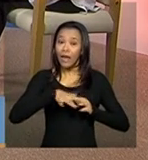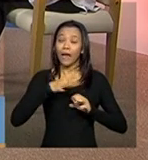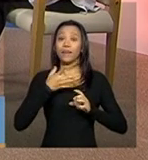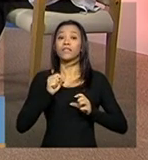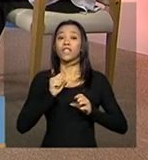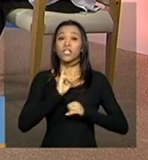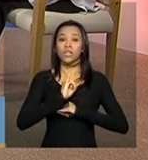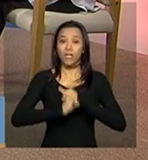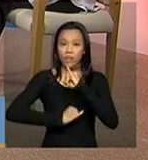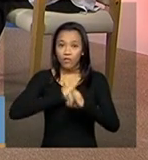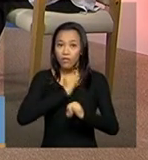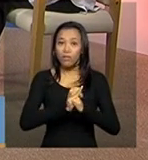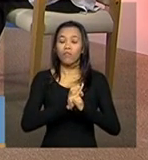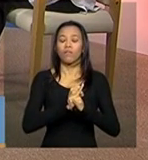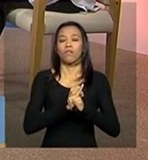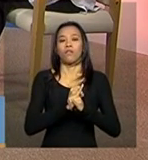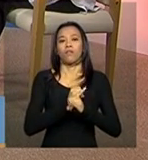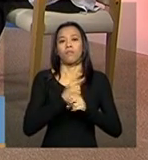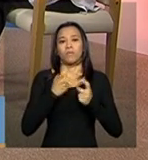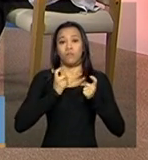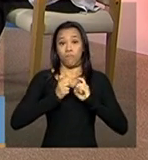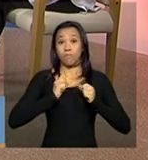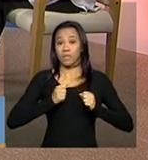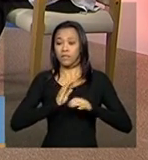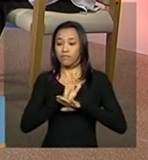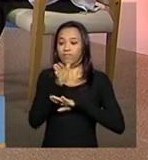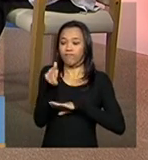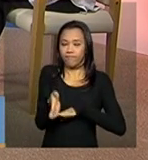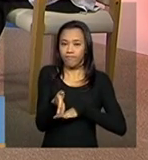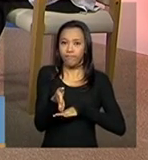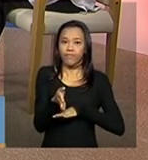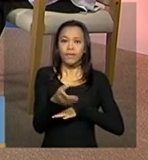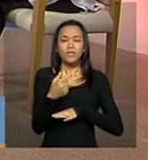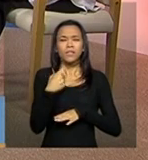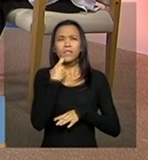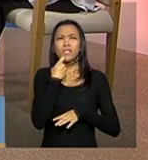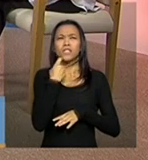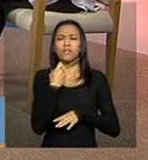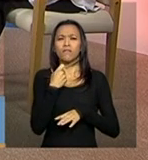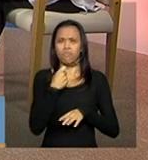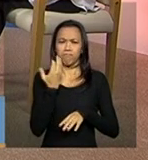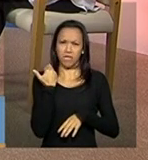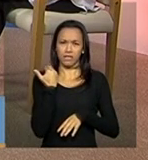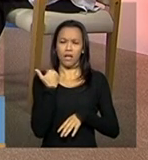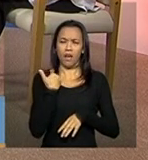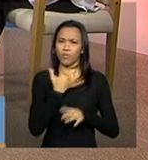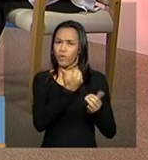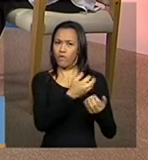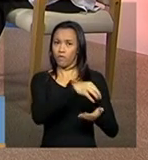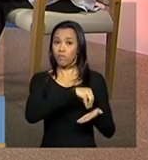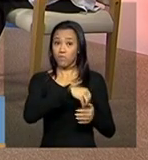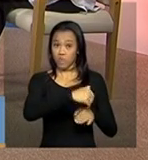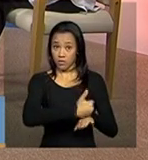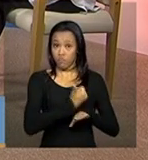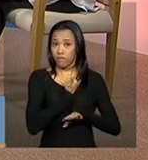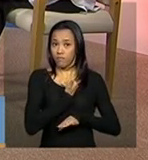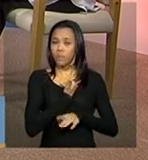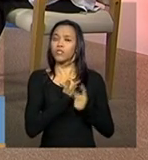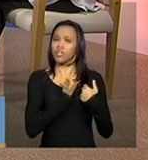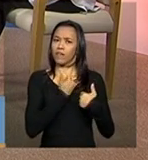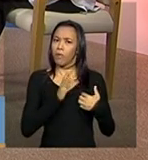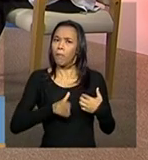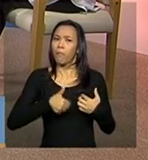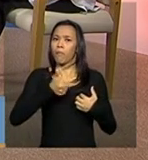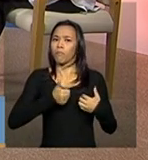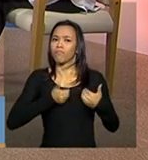assim, a última notícia que eu tive, que foi na sexta-feira passada, que estava bem avançado essa questão, né?